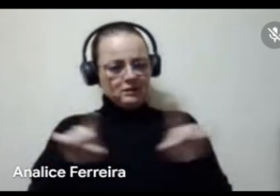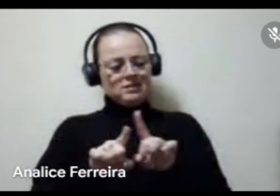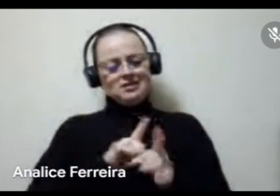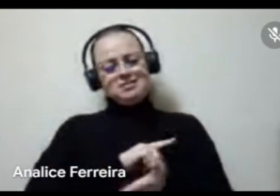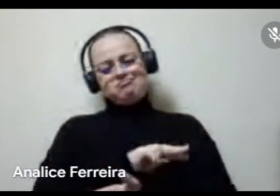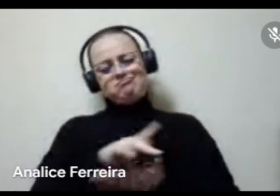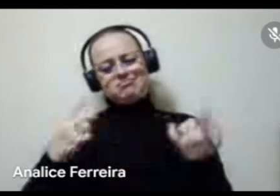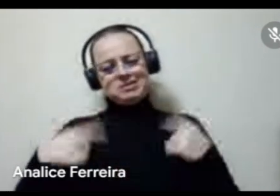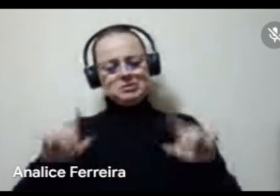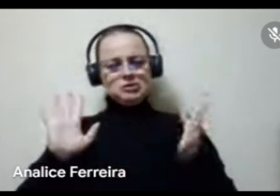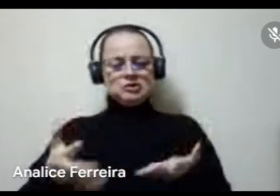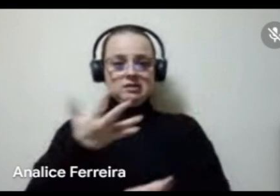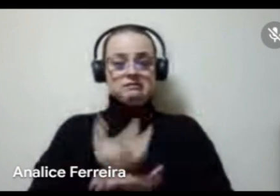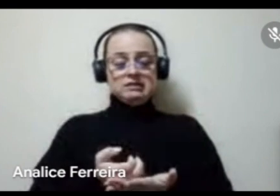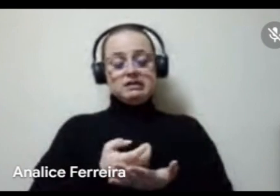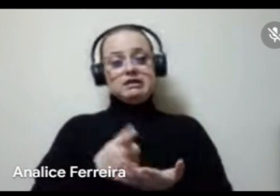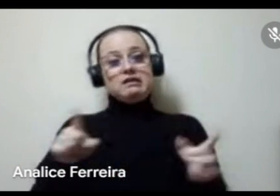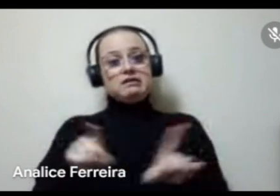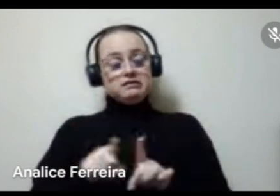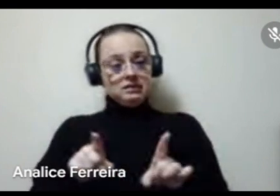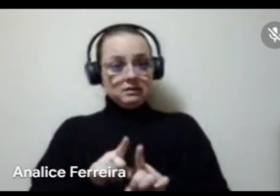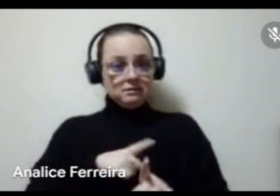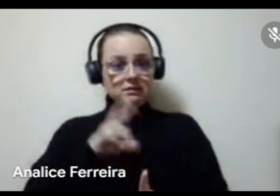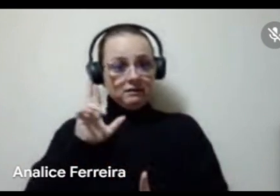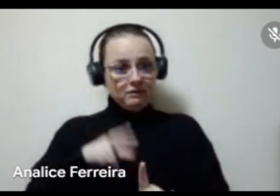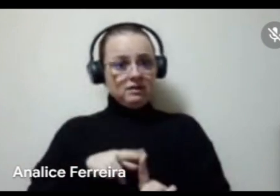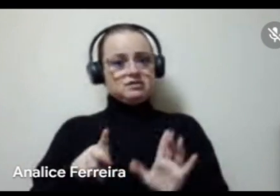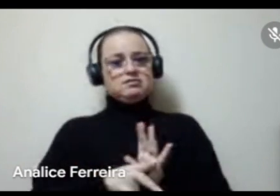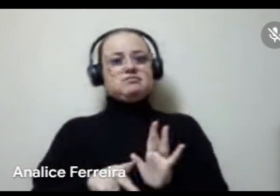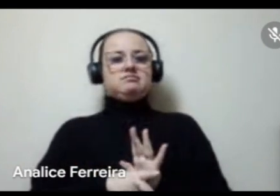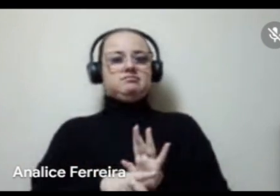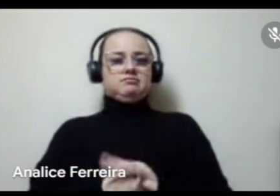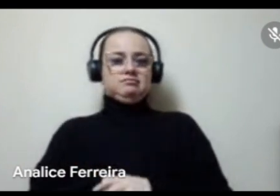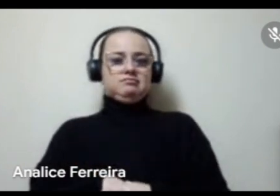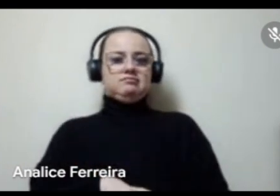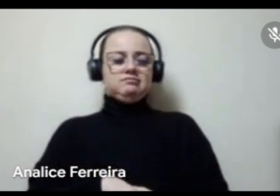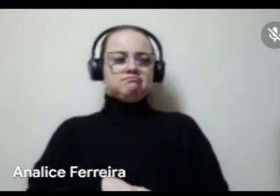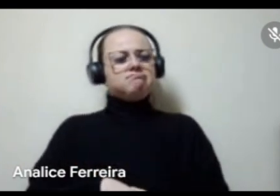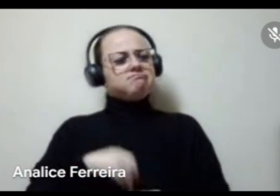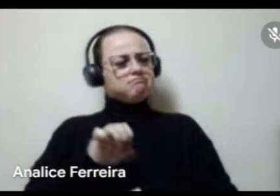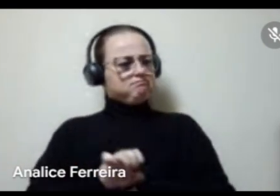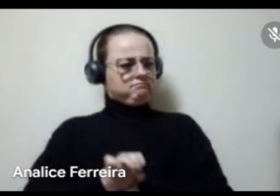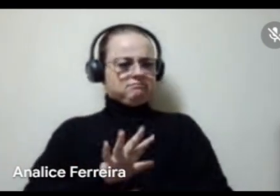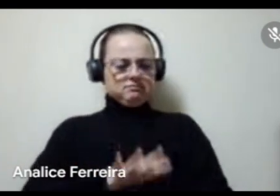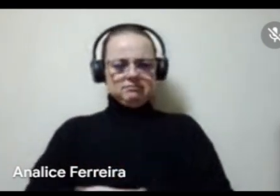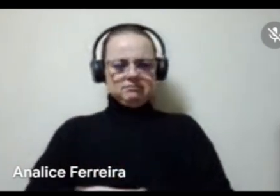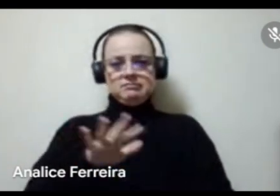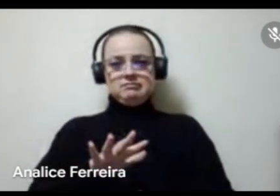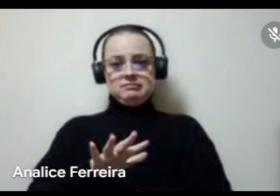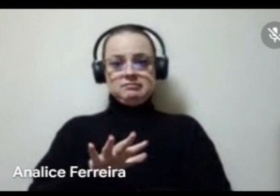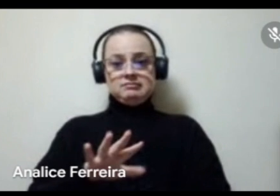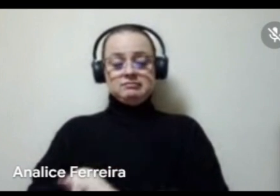músicas já gravadas, inclusive até com reconhecida no, no, no estádio, né? Aí ele,